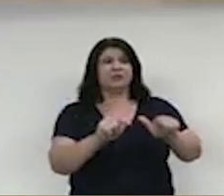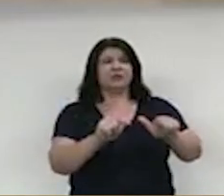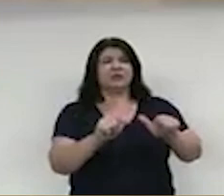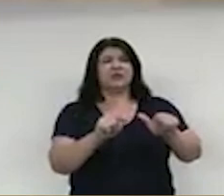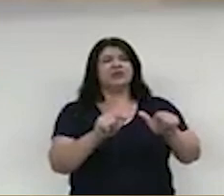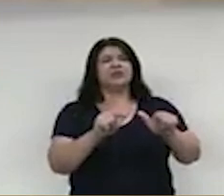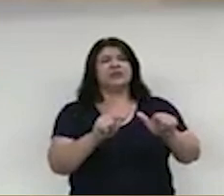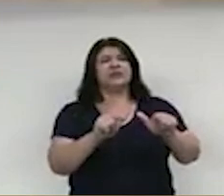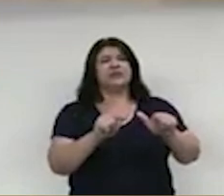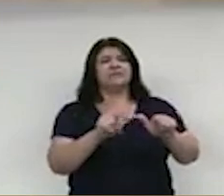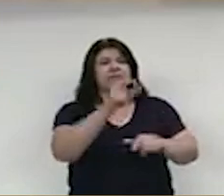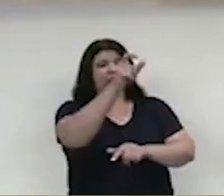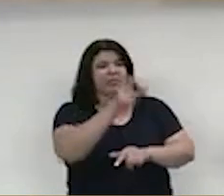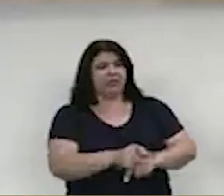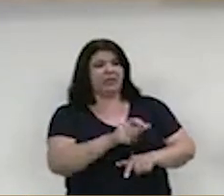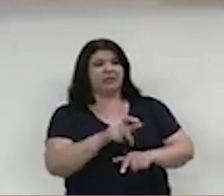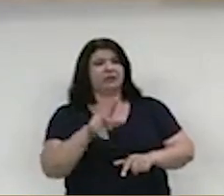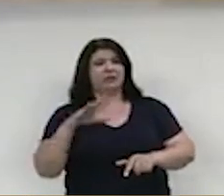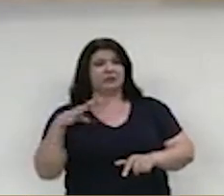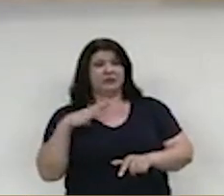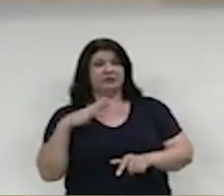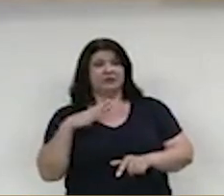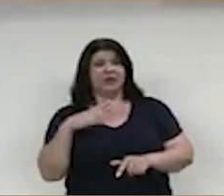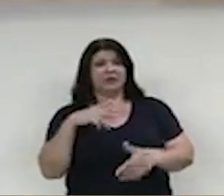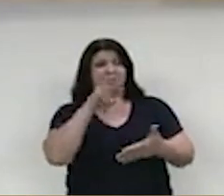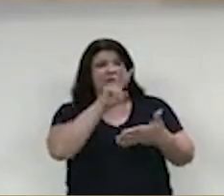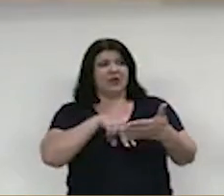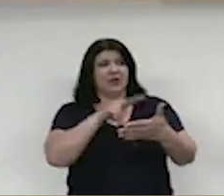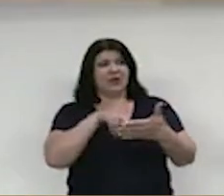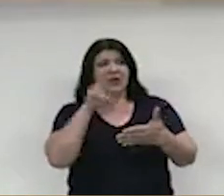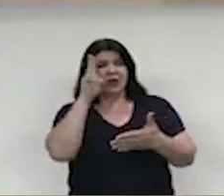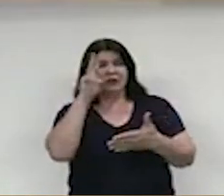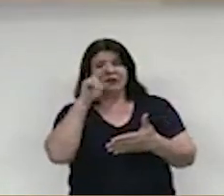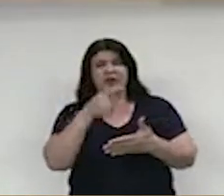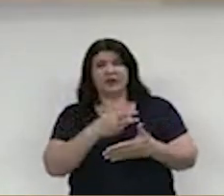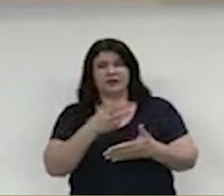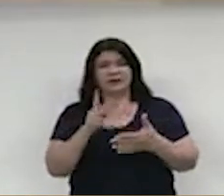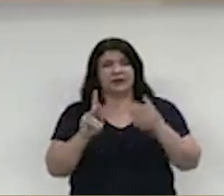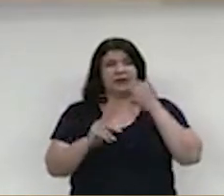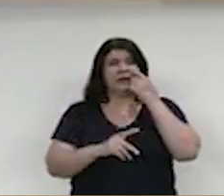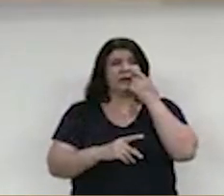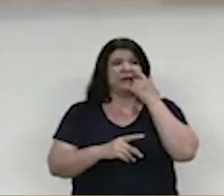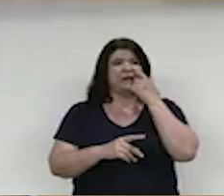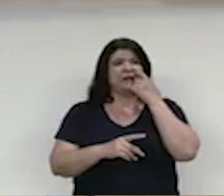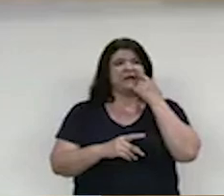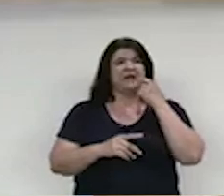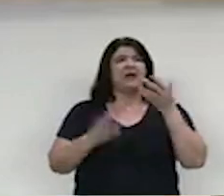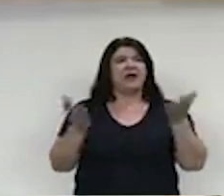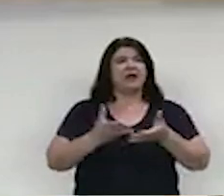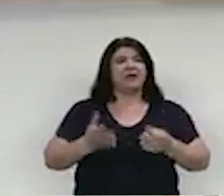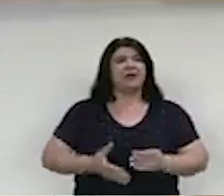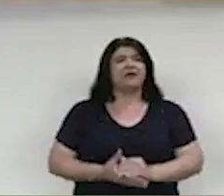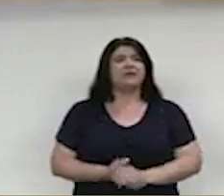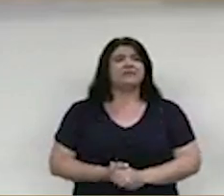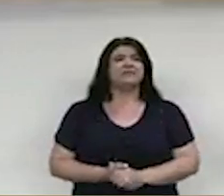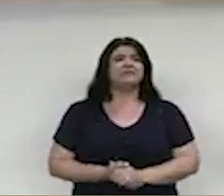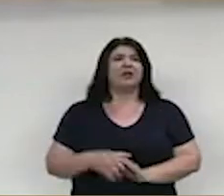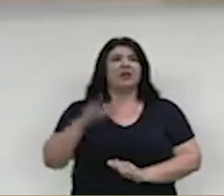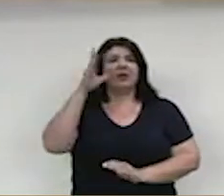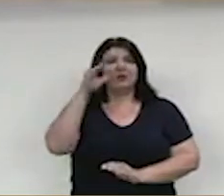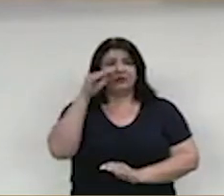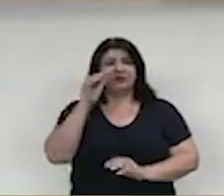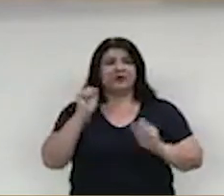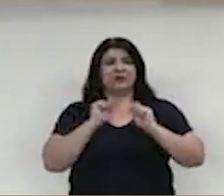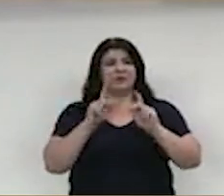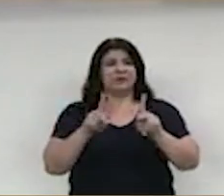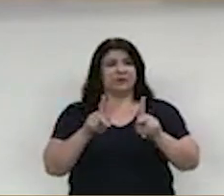e gostaria de ler aqui o histórico do Getúlio. É um, agora, um funcionário público